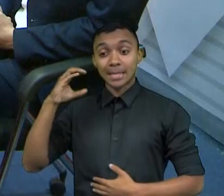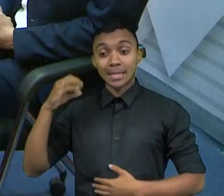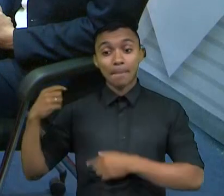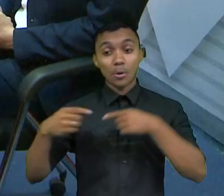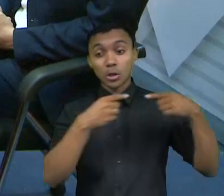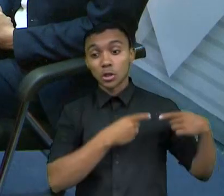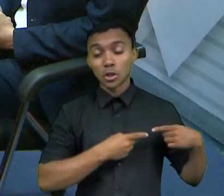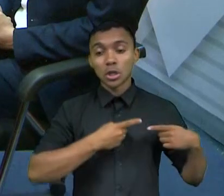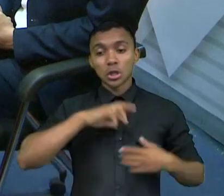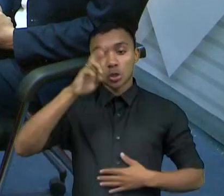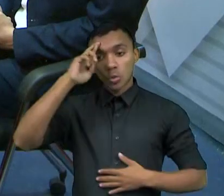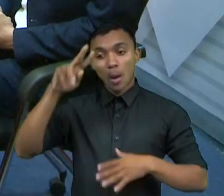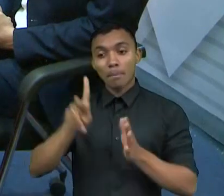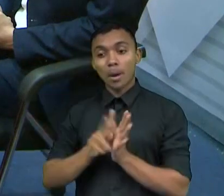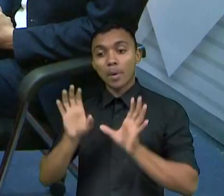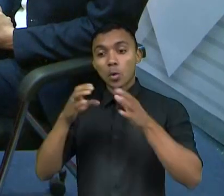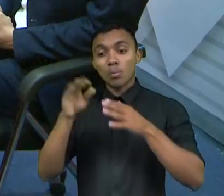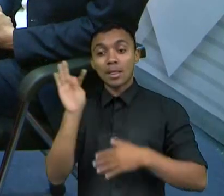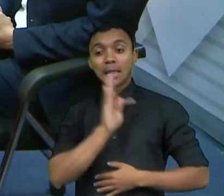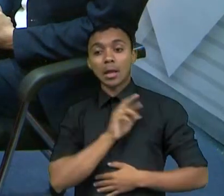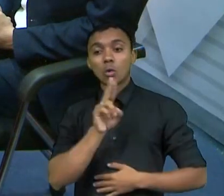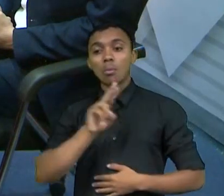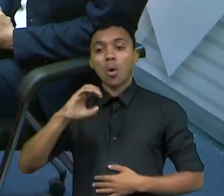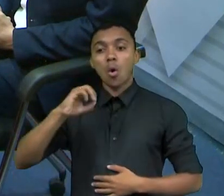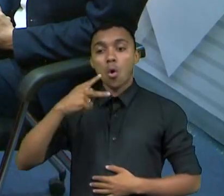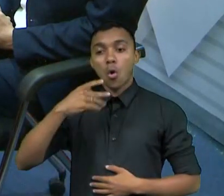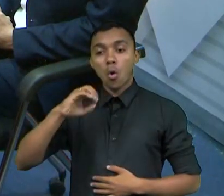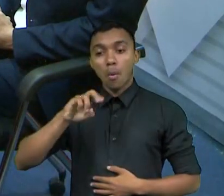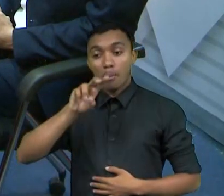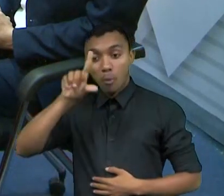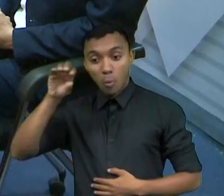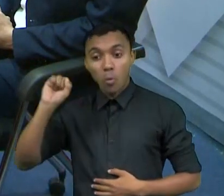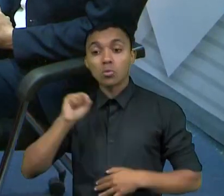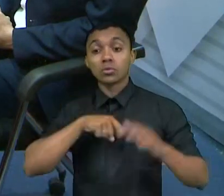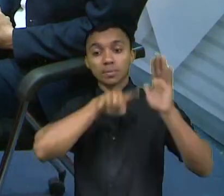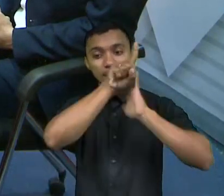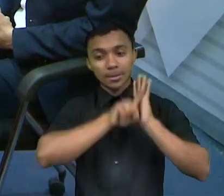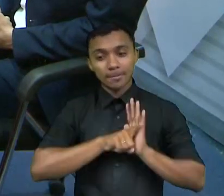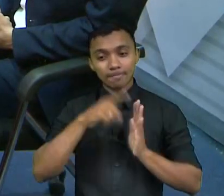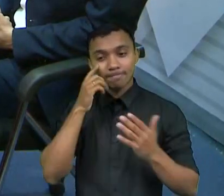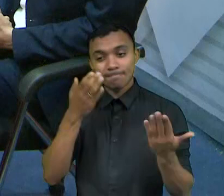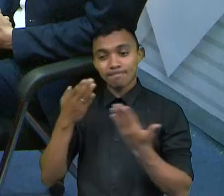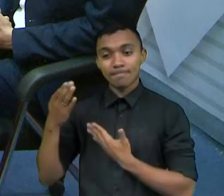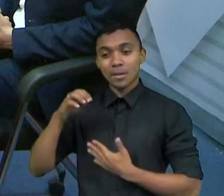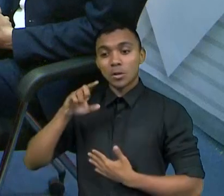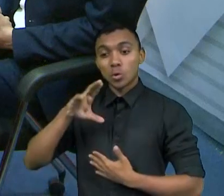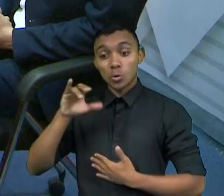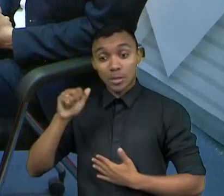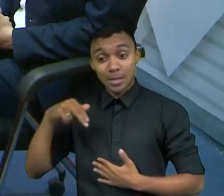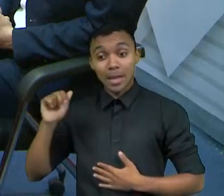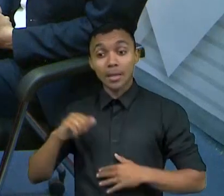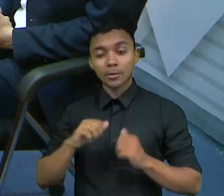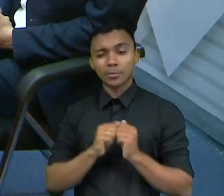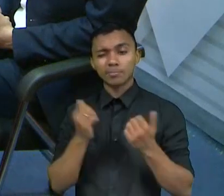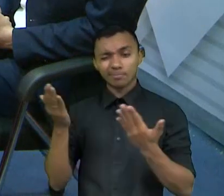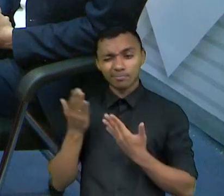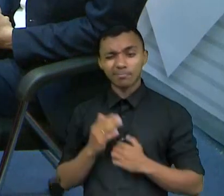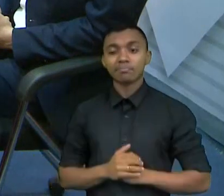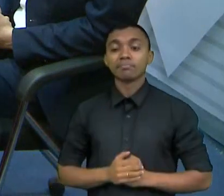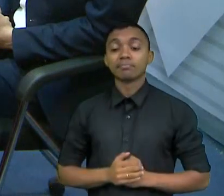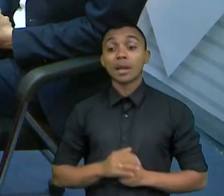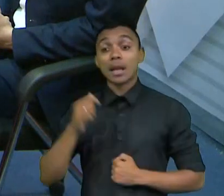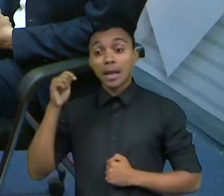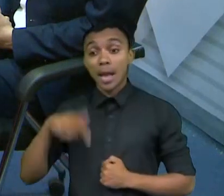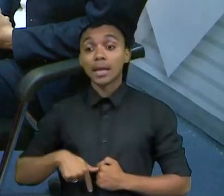diretor técnico do Instituto Ópnus de Pesquisa. Luciana de Andrade, na condução do debate aqui comigo. O lugar de fala está